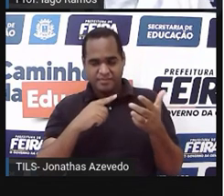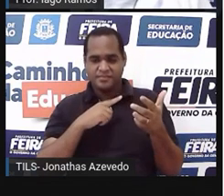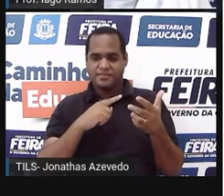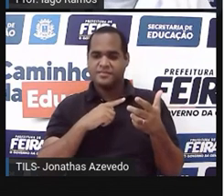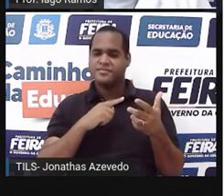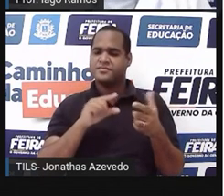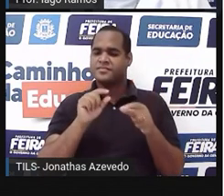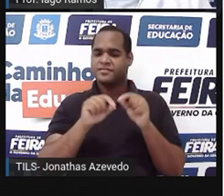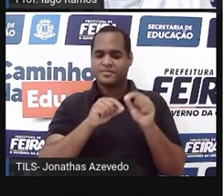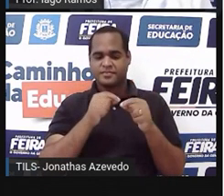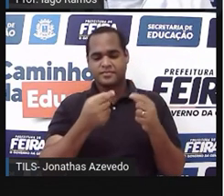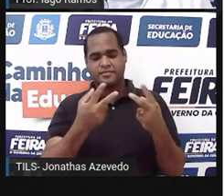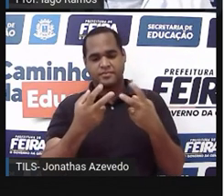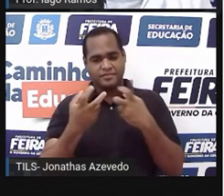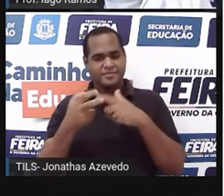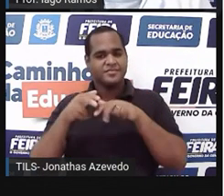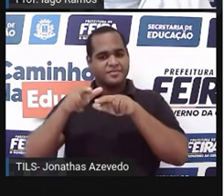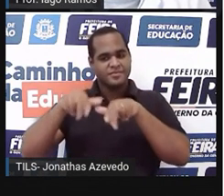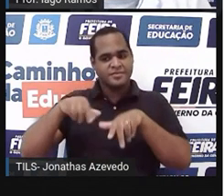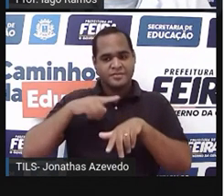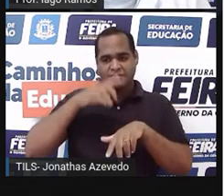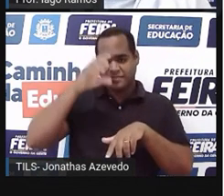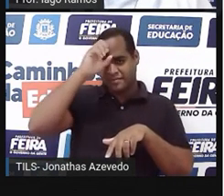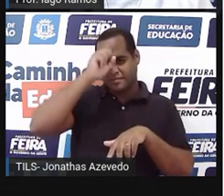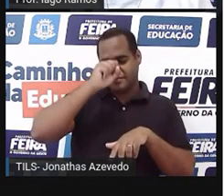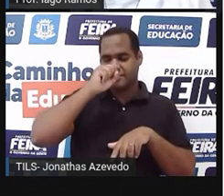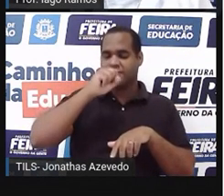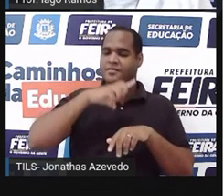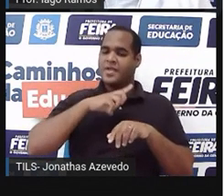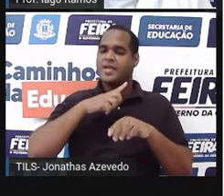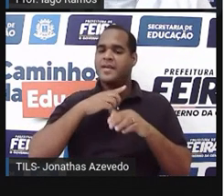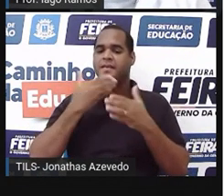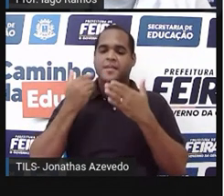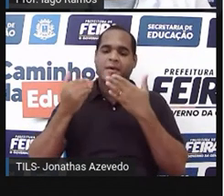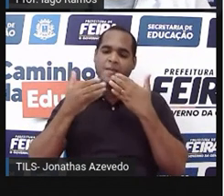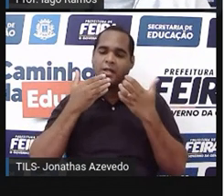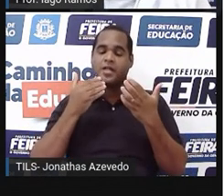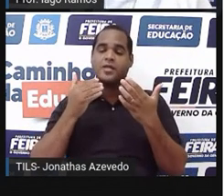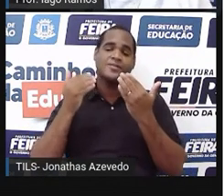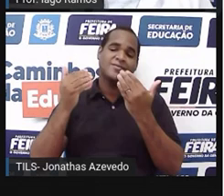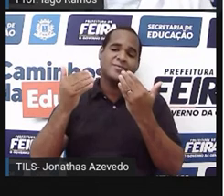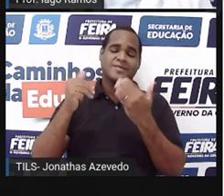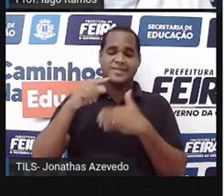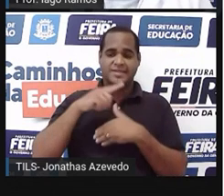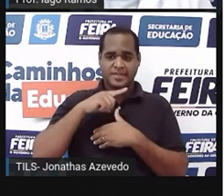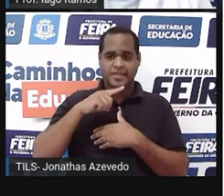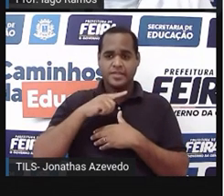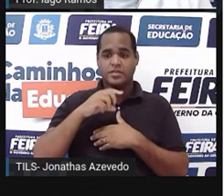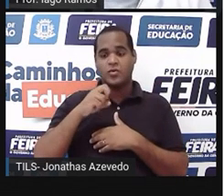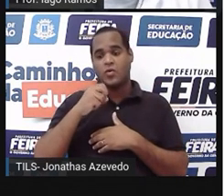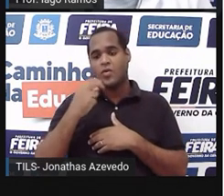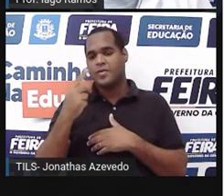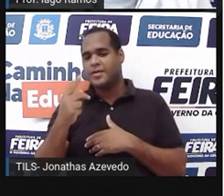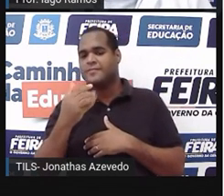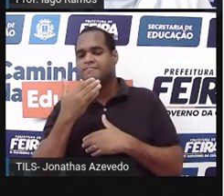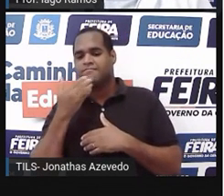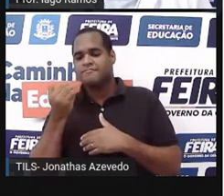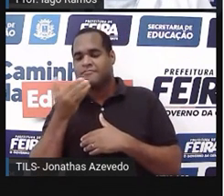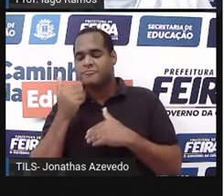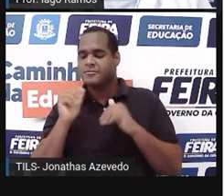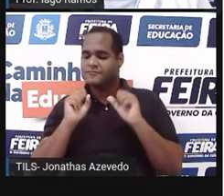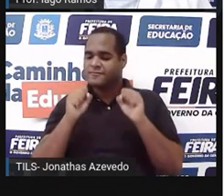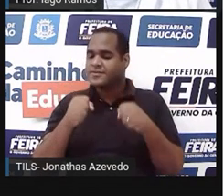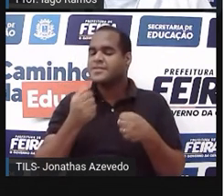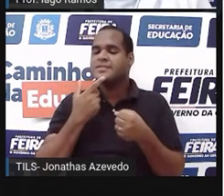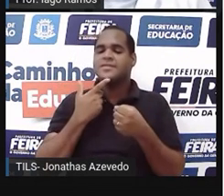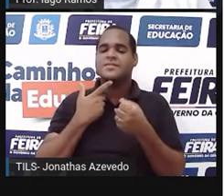vai perceber onde é que você aprendeu melhor, onde é que ficou mais dúvida, onde é que tem que melhorar, beleza?